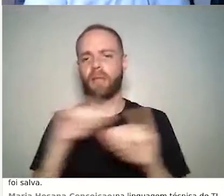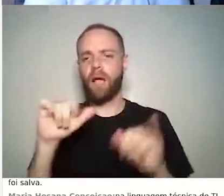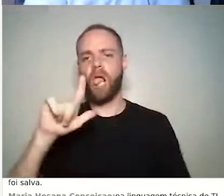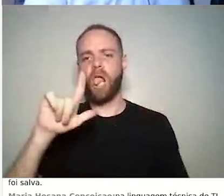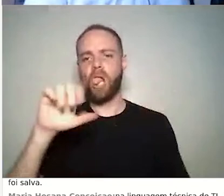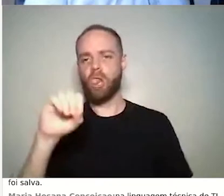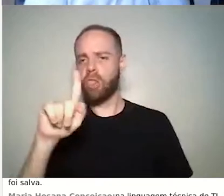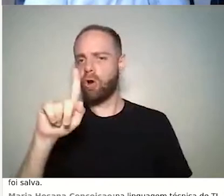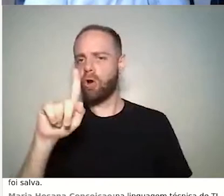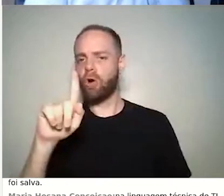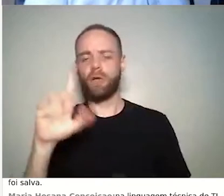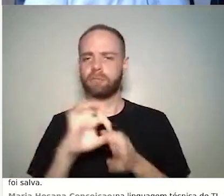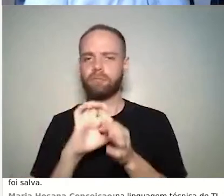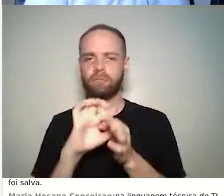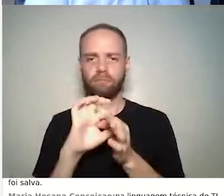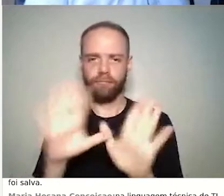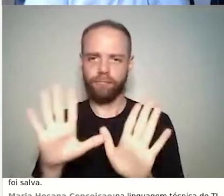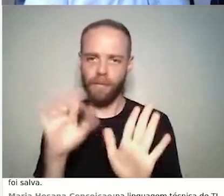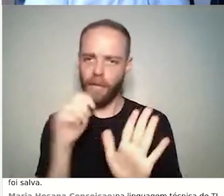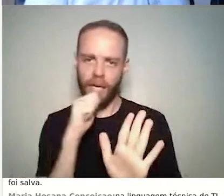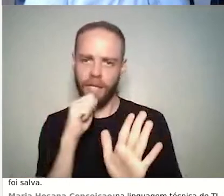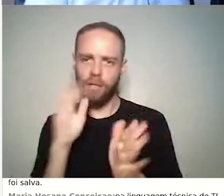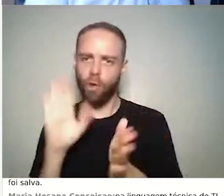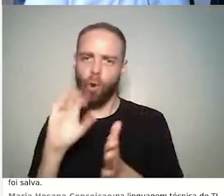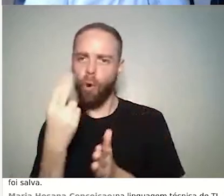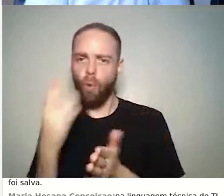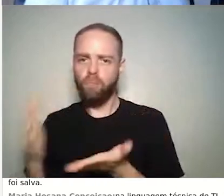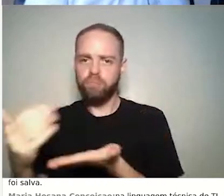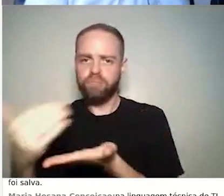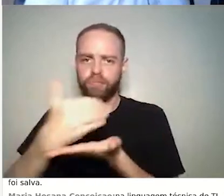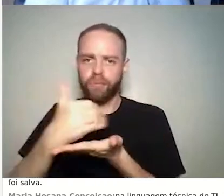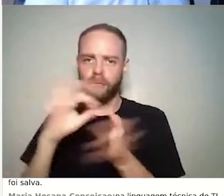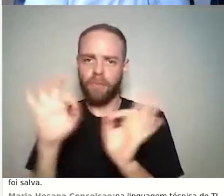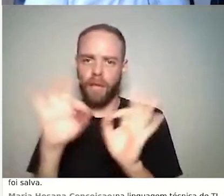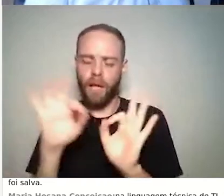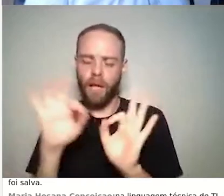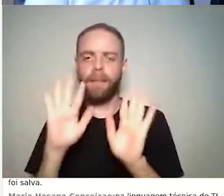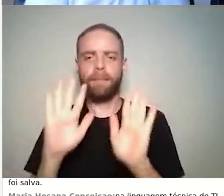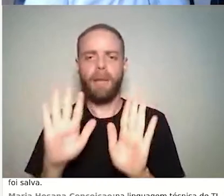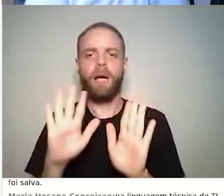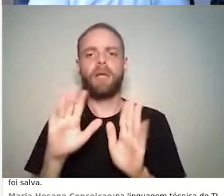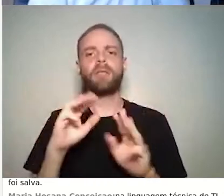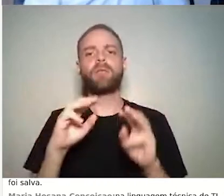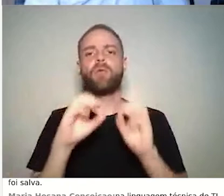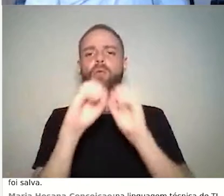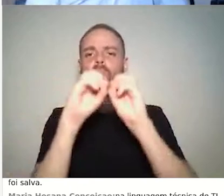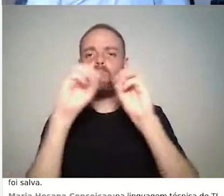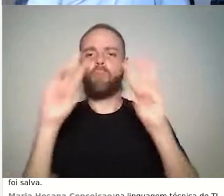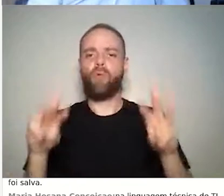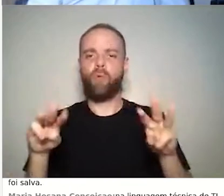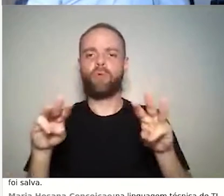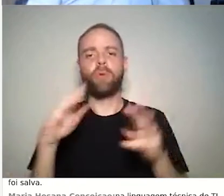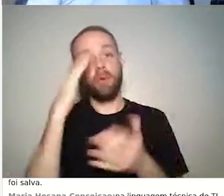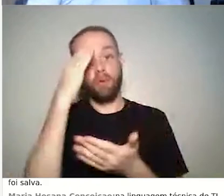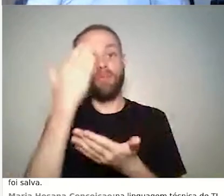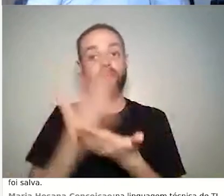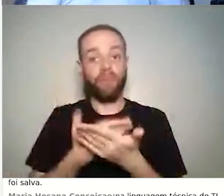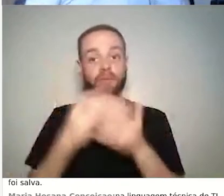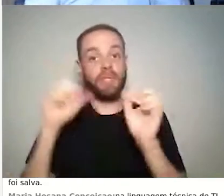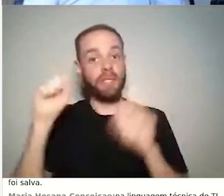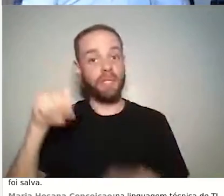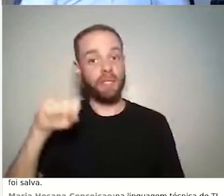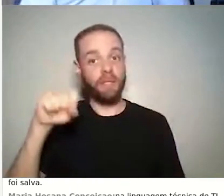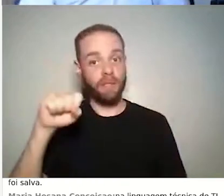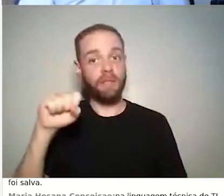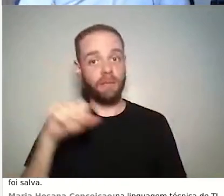disponível, log não foi captado por algum motivo, mas a princípio o Moodle é muito confiável. Inclusive, o